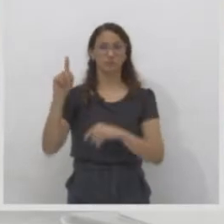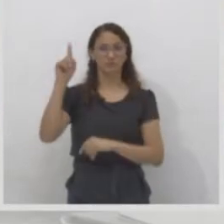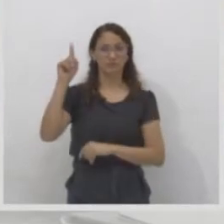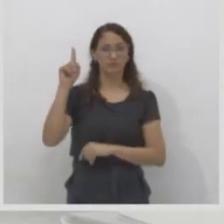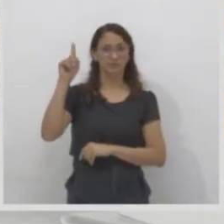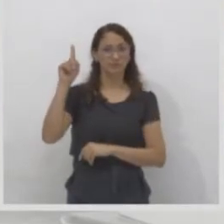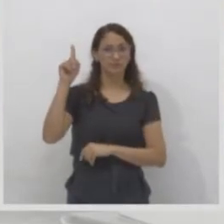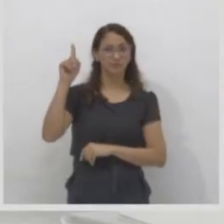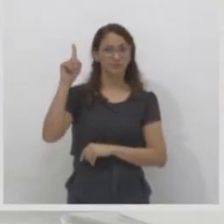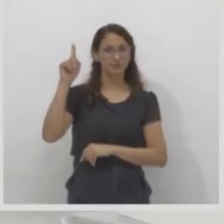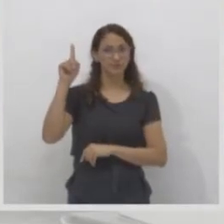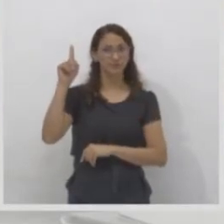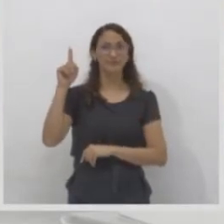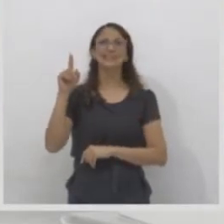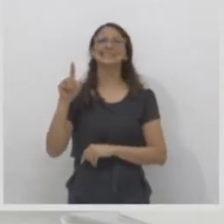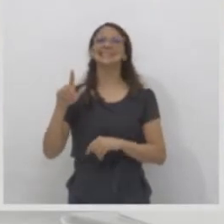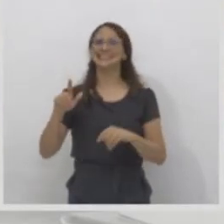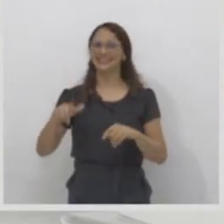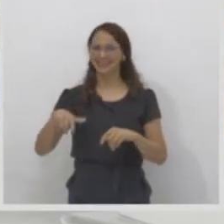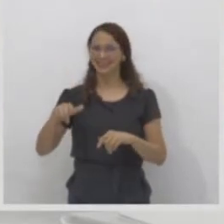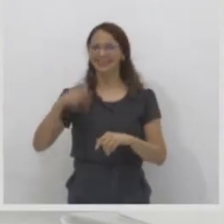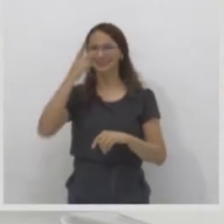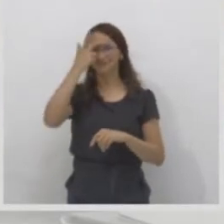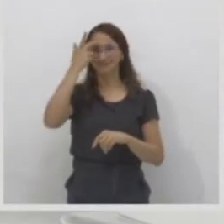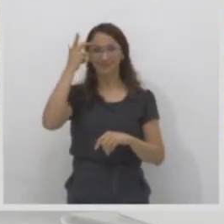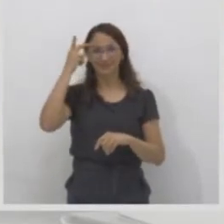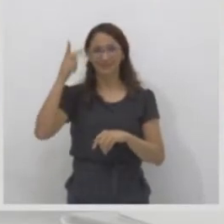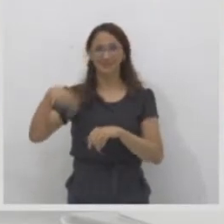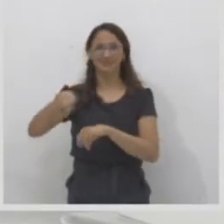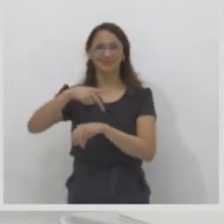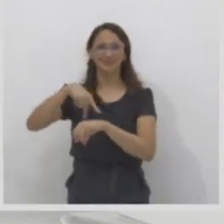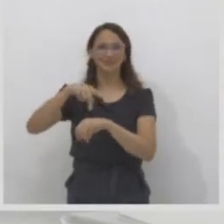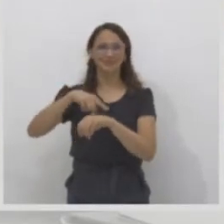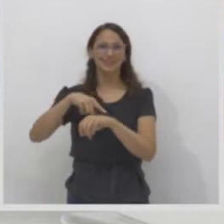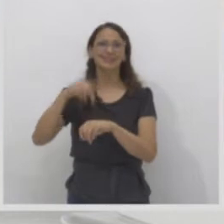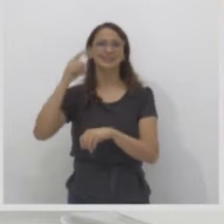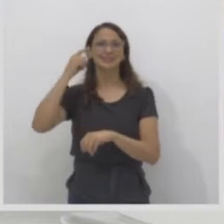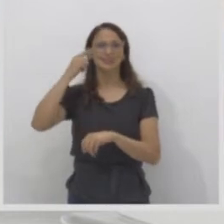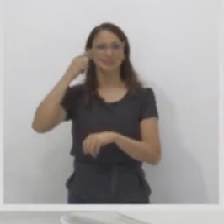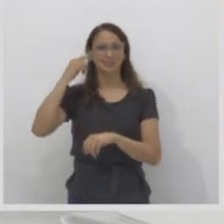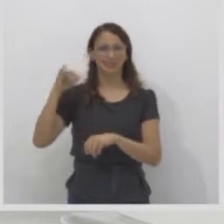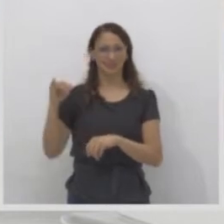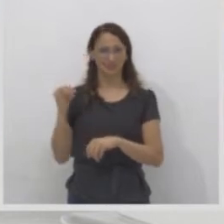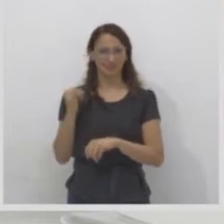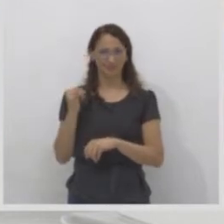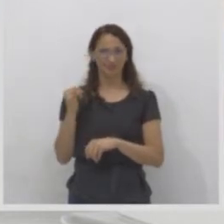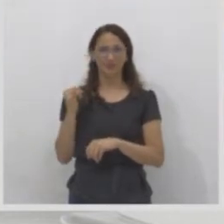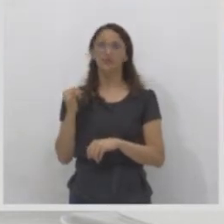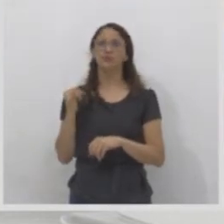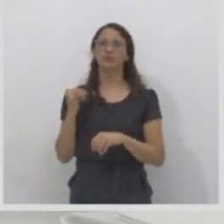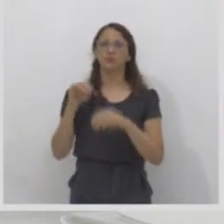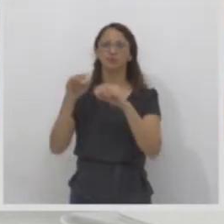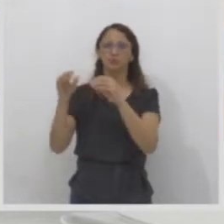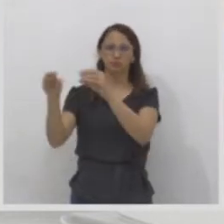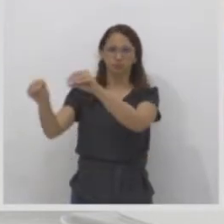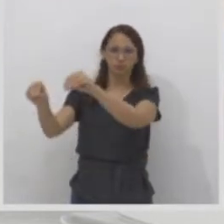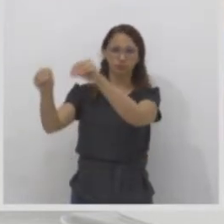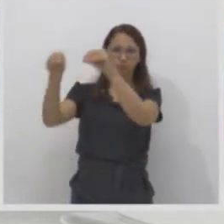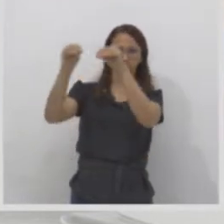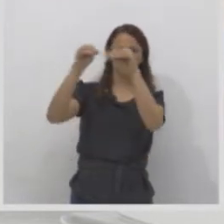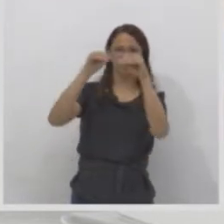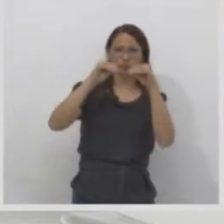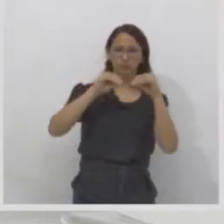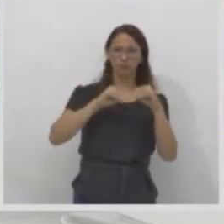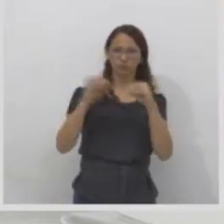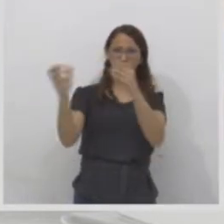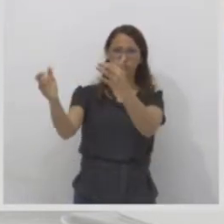japoneses definitivamente para o Brasil. Vocês já devem ter visto pessoas